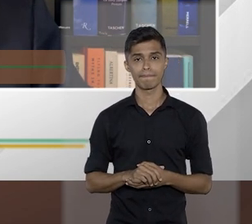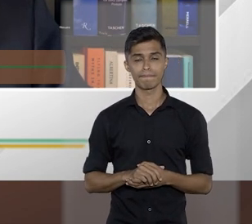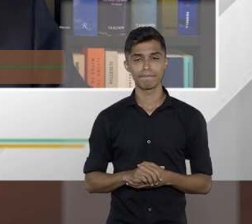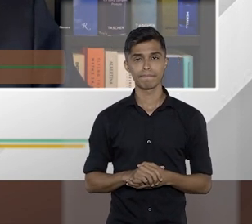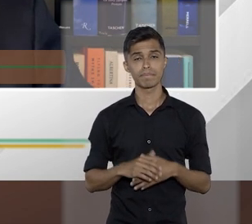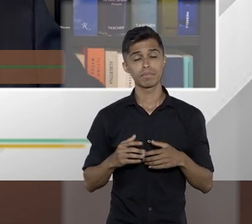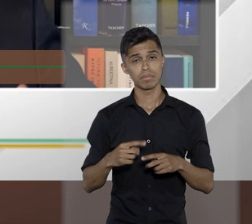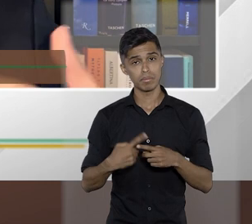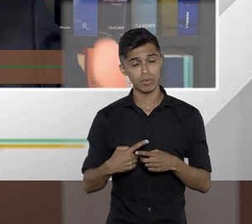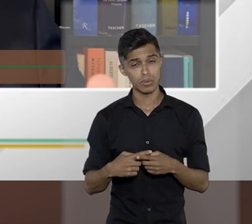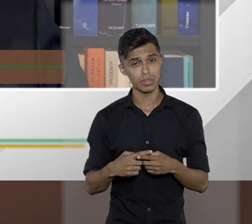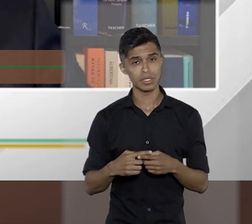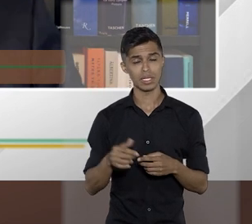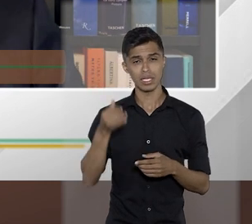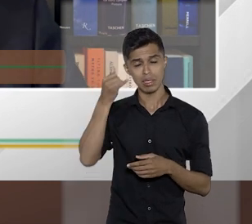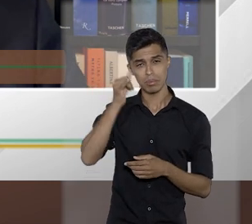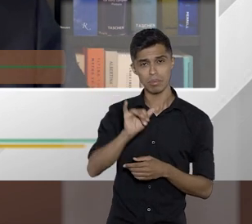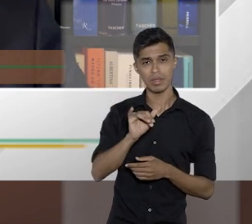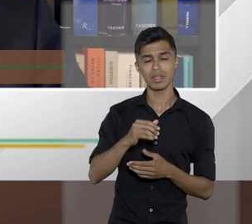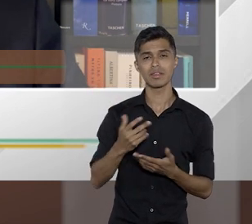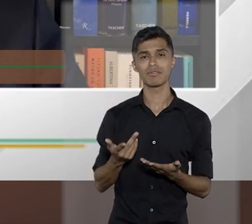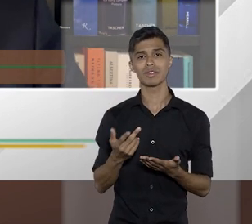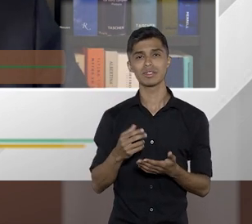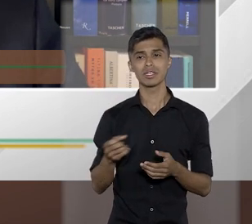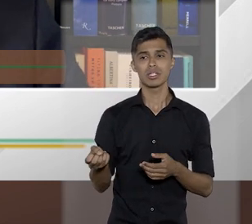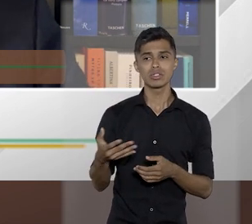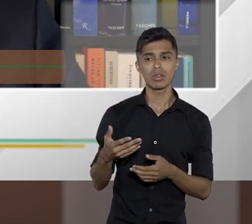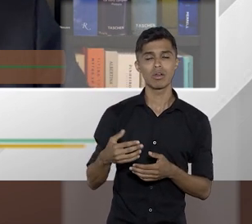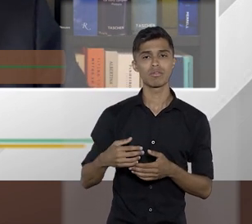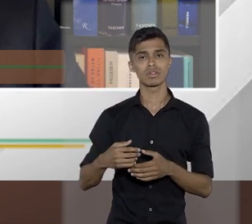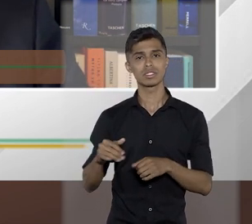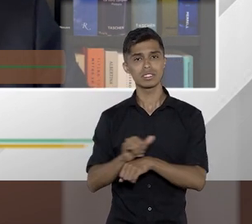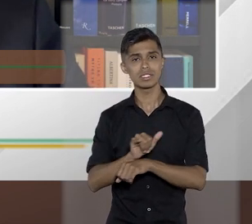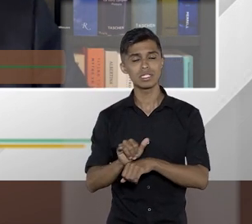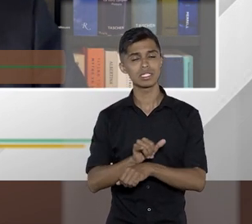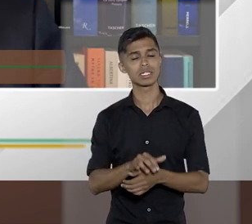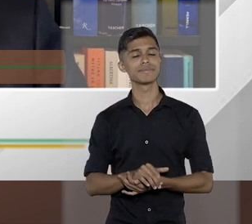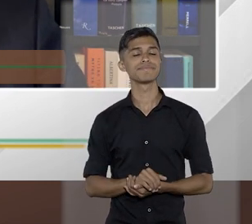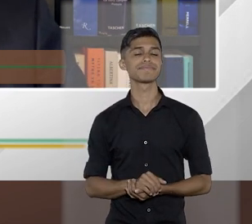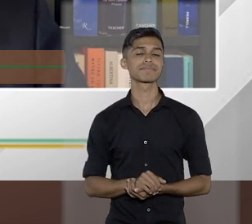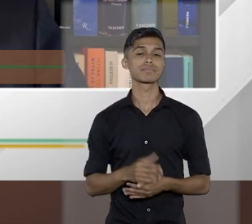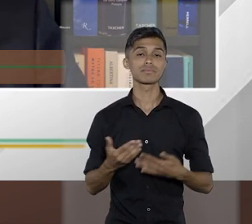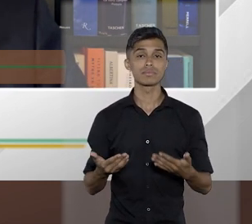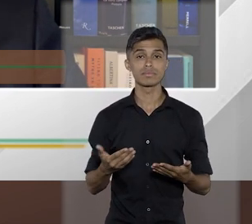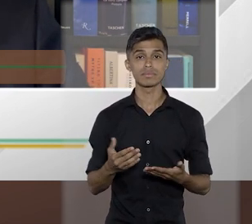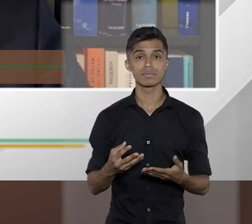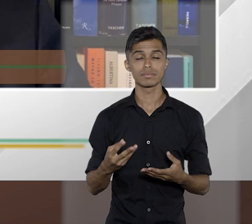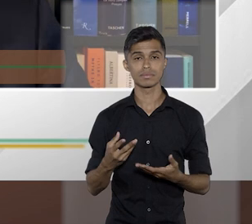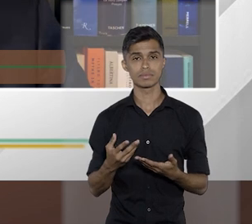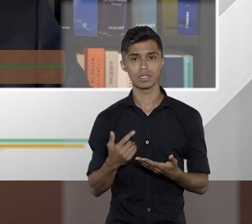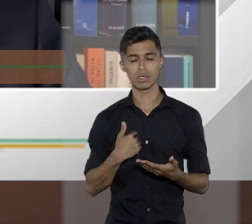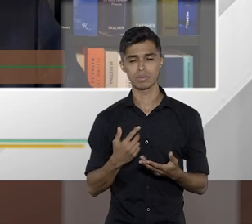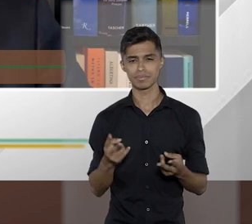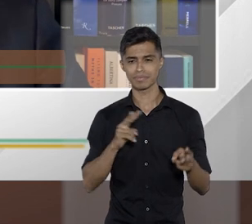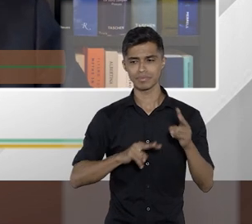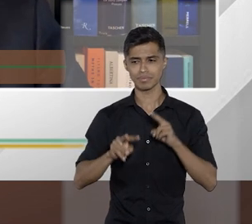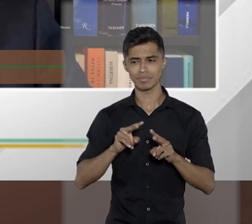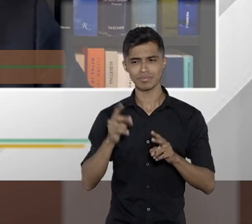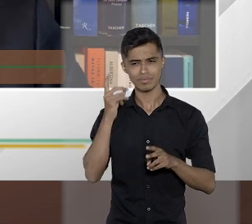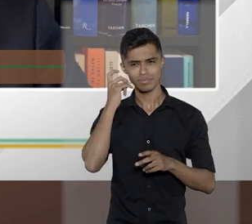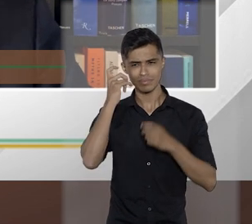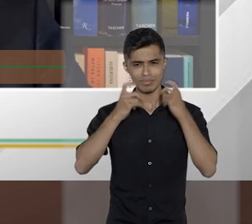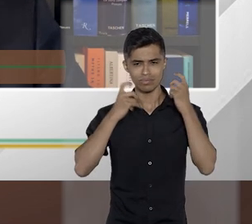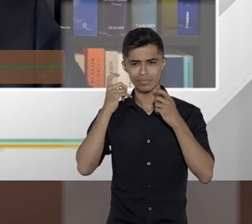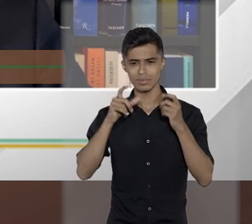livre iniciativa, porque impedem, inclusive, novos entrantes no sistema. Então, eu vejo com muita preocupação